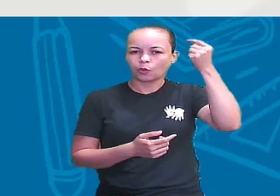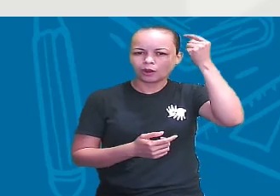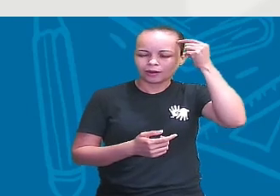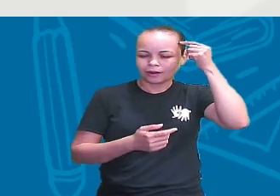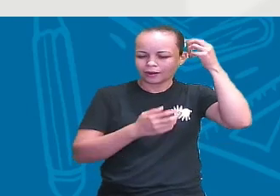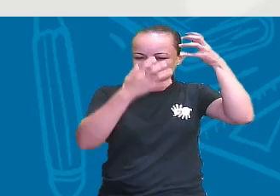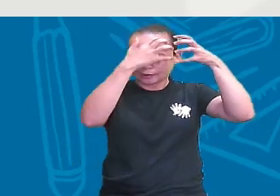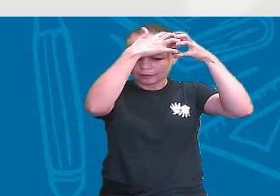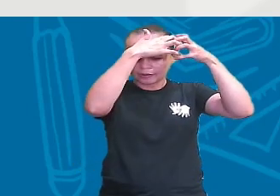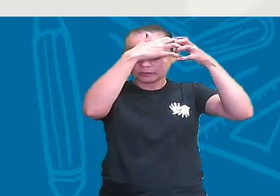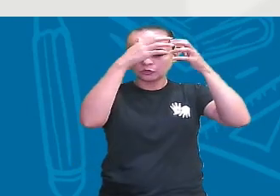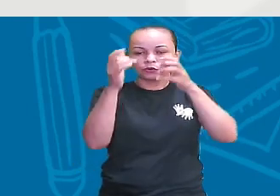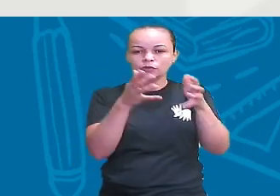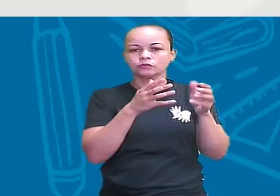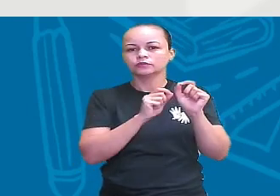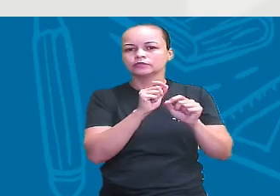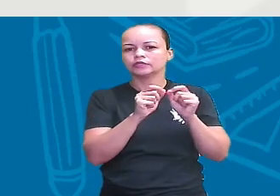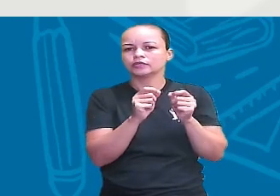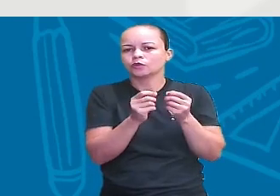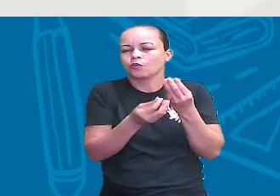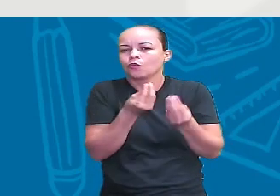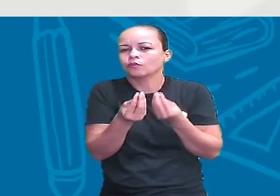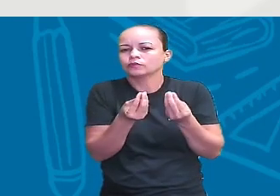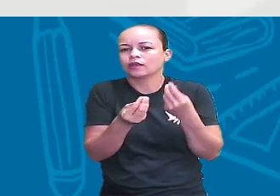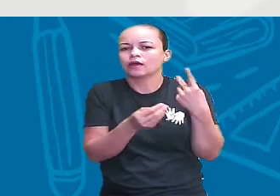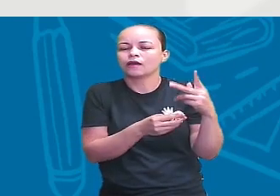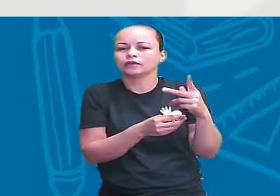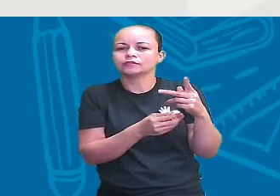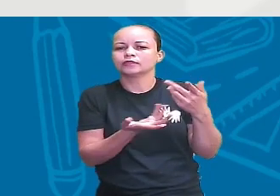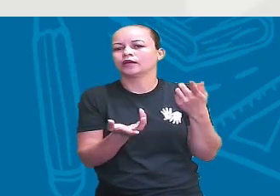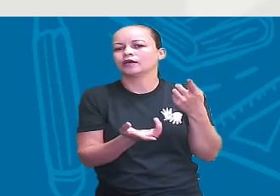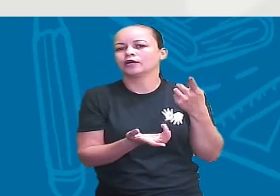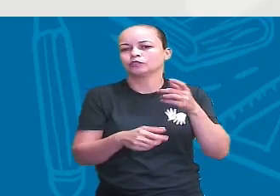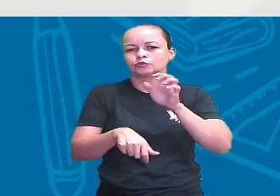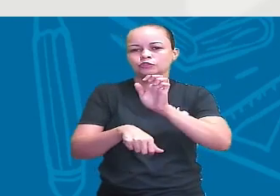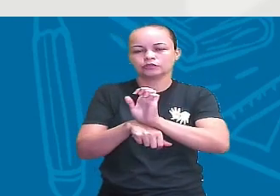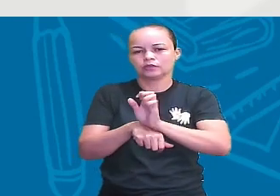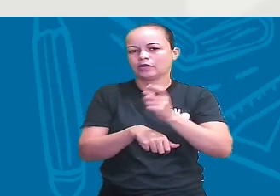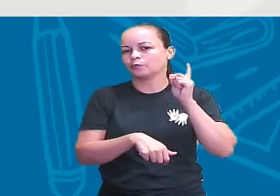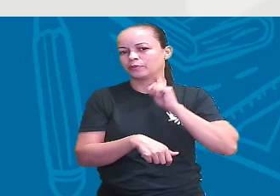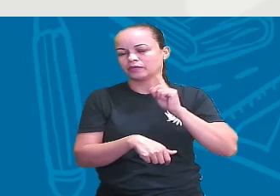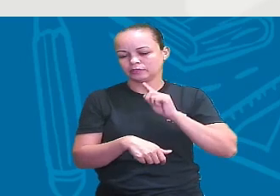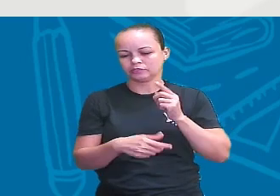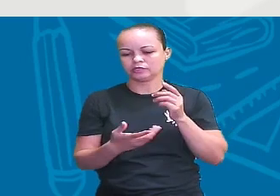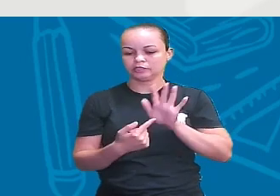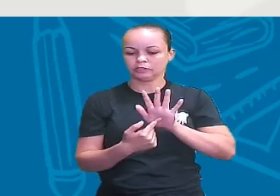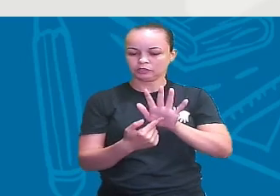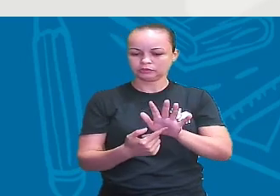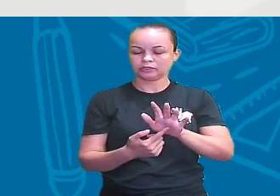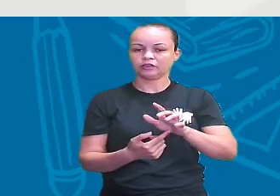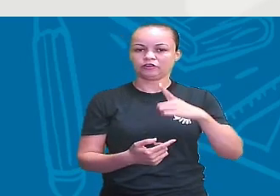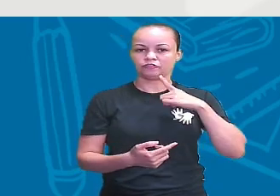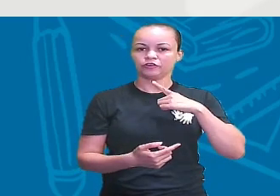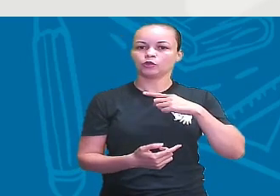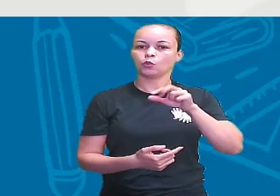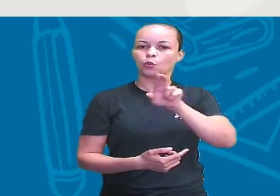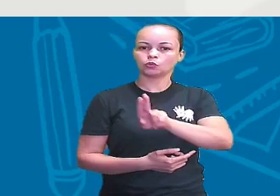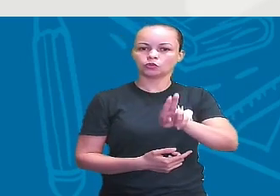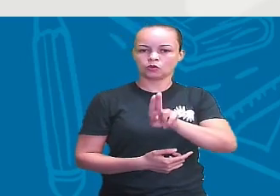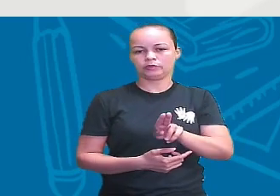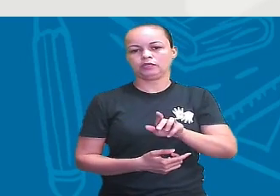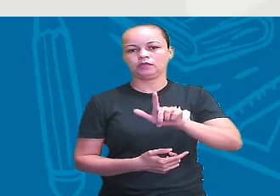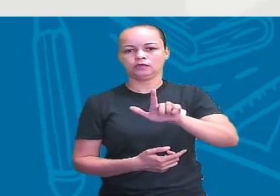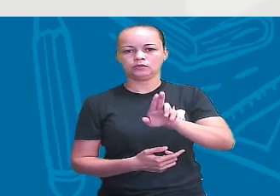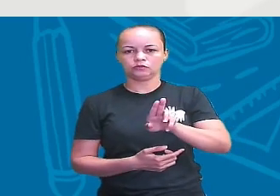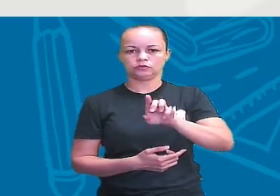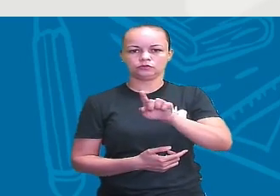sítio arqueológico, né? Lá de Minas Gerais, que foi batizada como Luzia, certo? Aí, de um